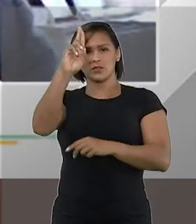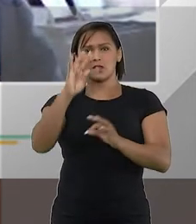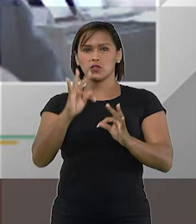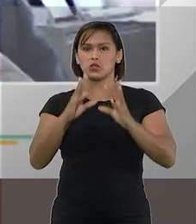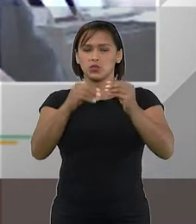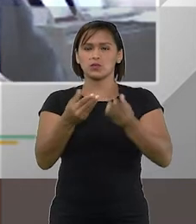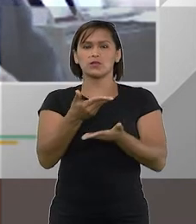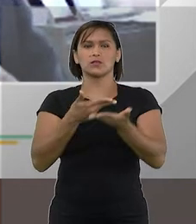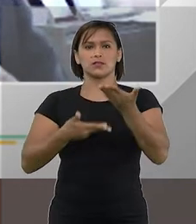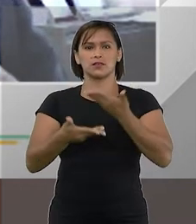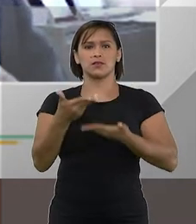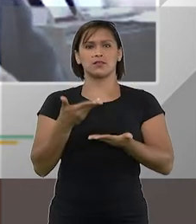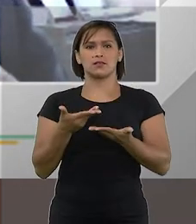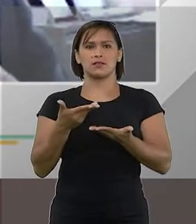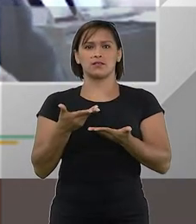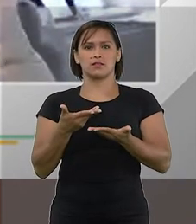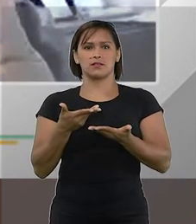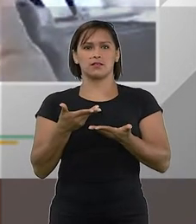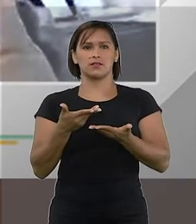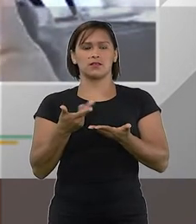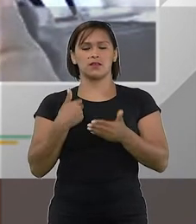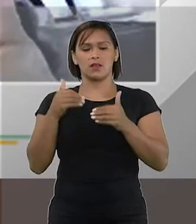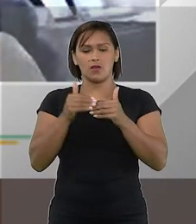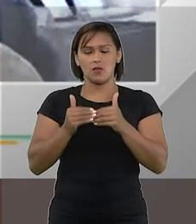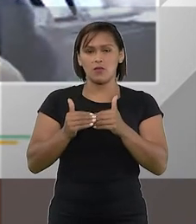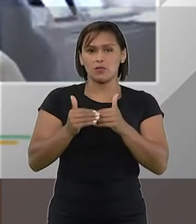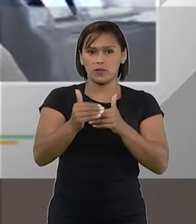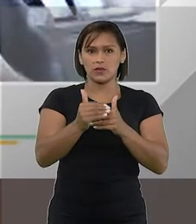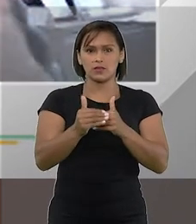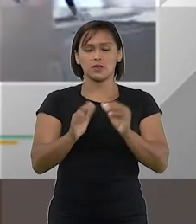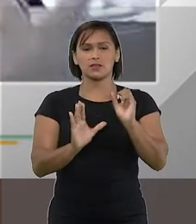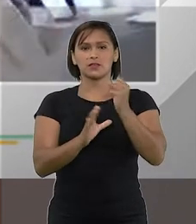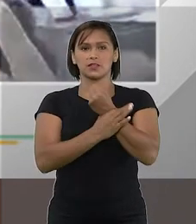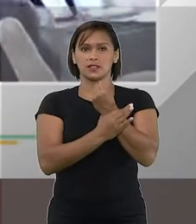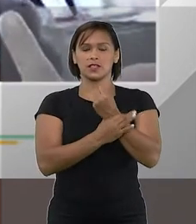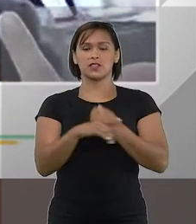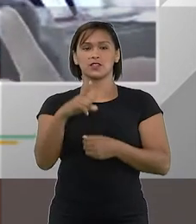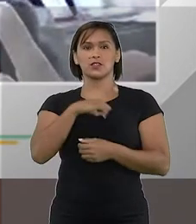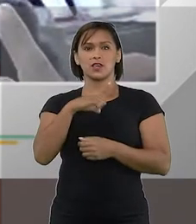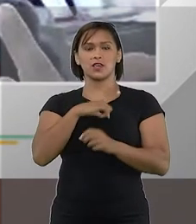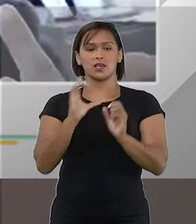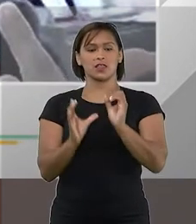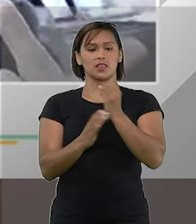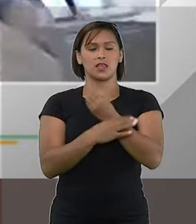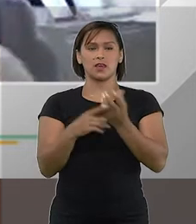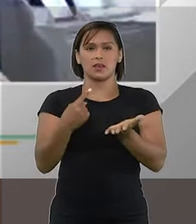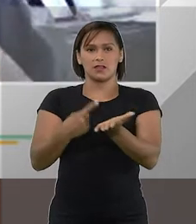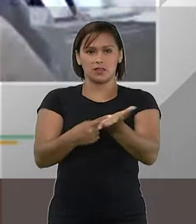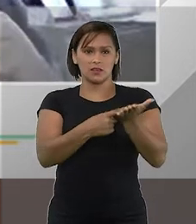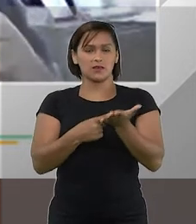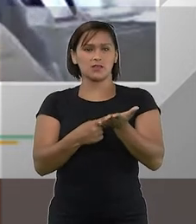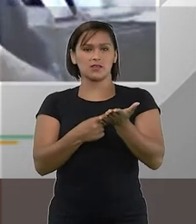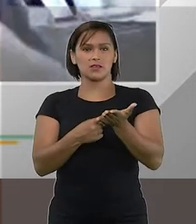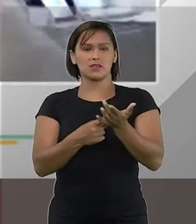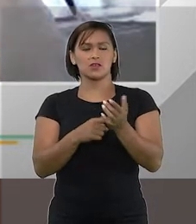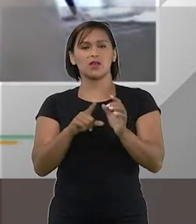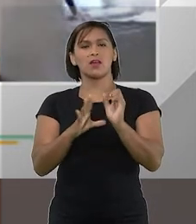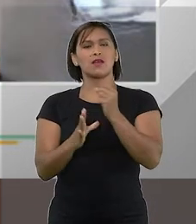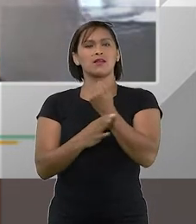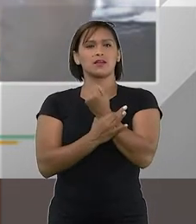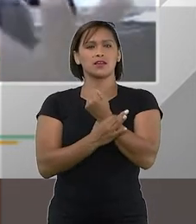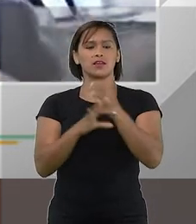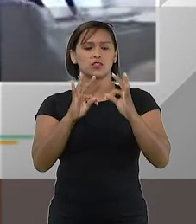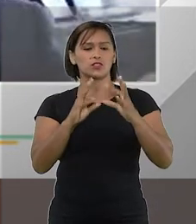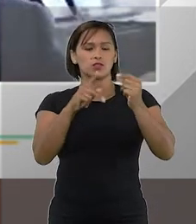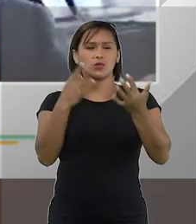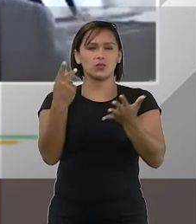relacionadas à do processo, garantir a existência das negociações, garantir que as